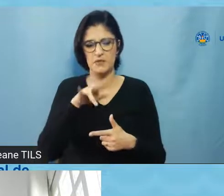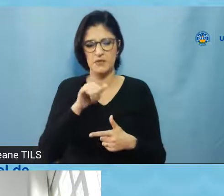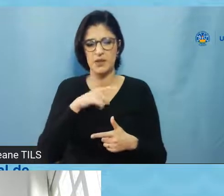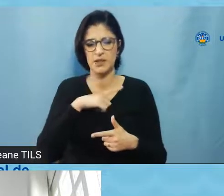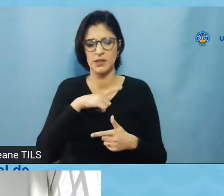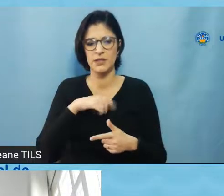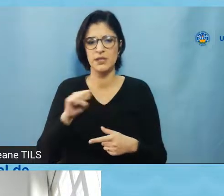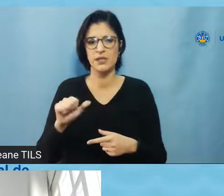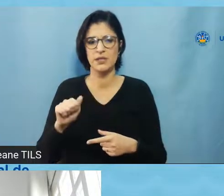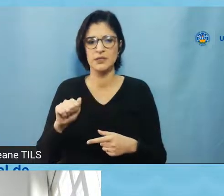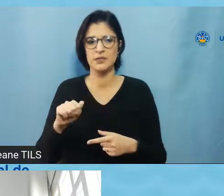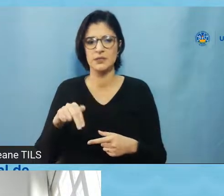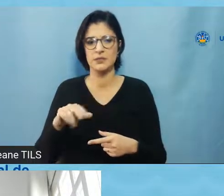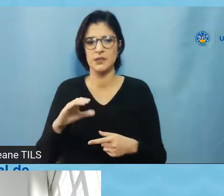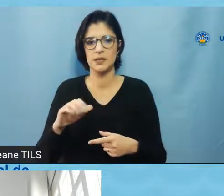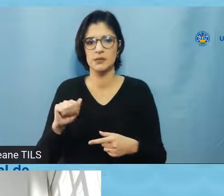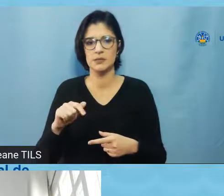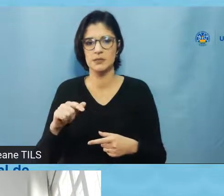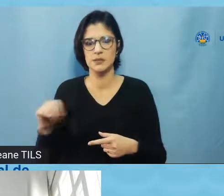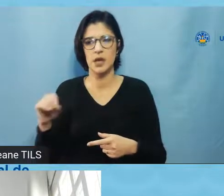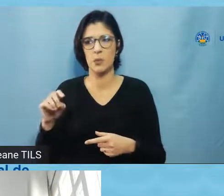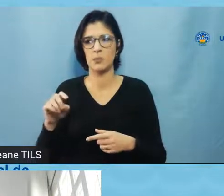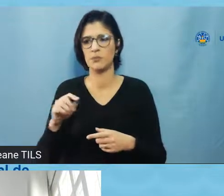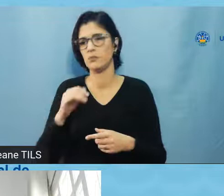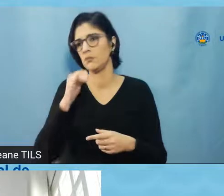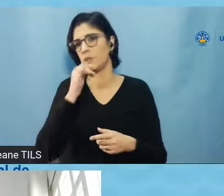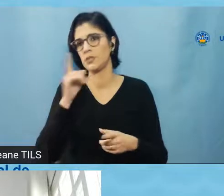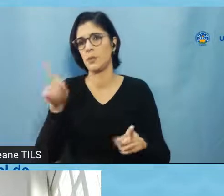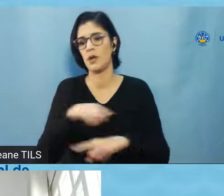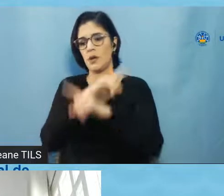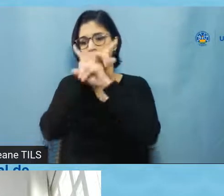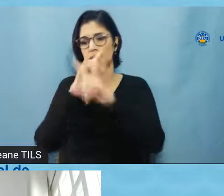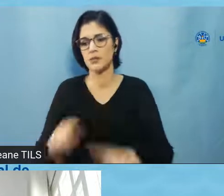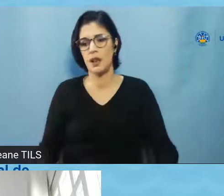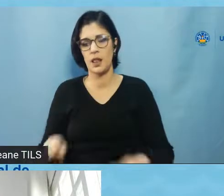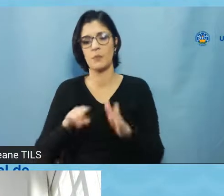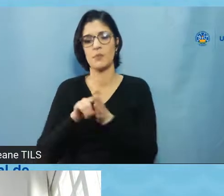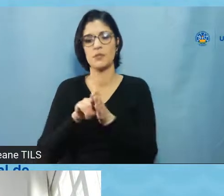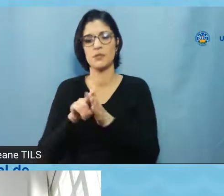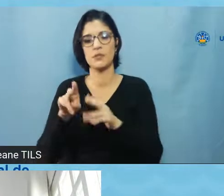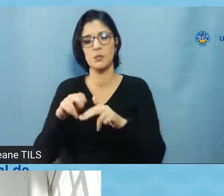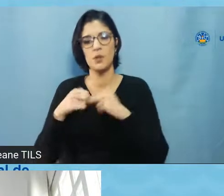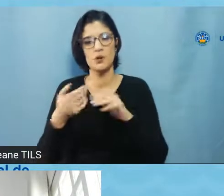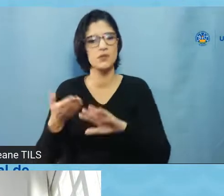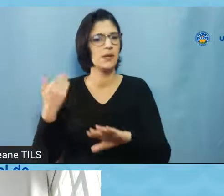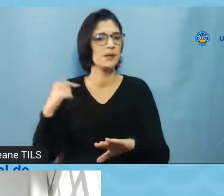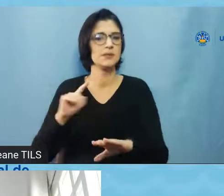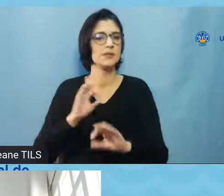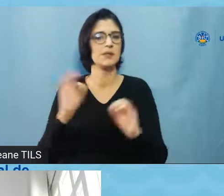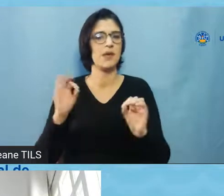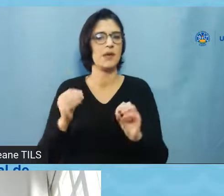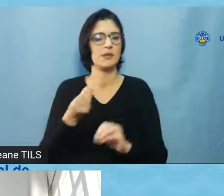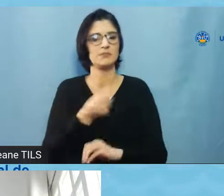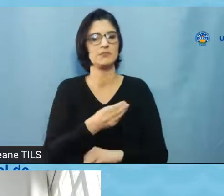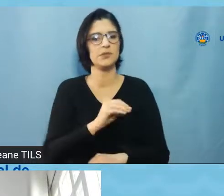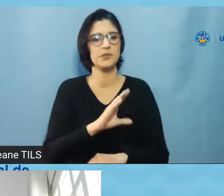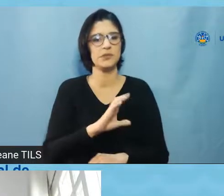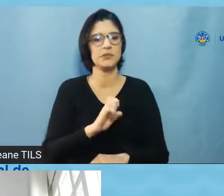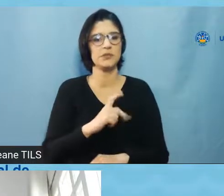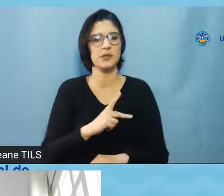de questionário, ele é um risco baixo, tá, porque a grande questão é atentar contra